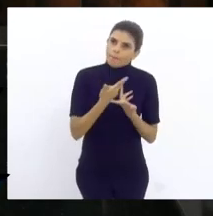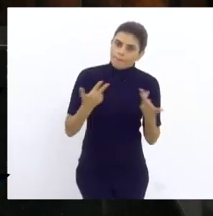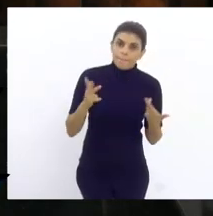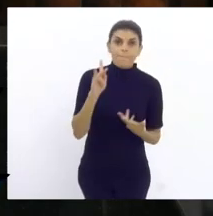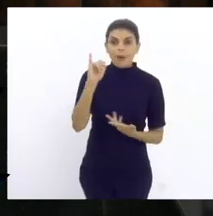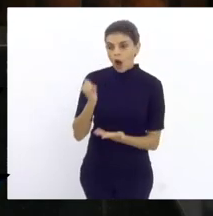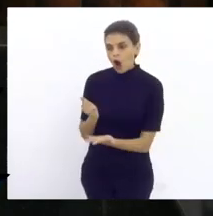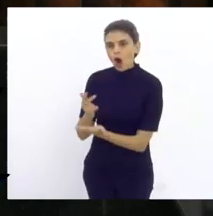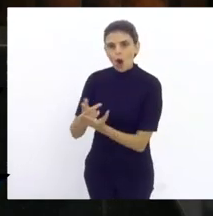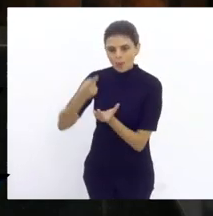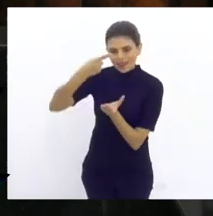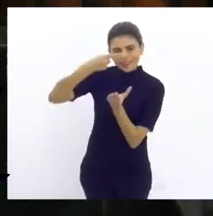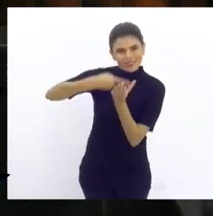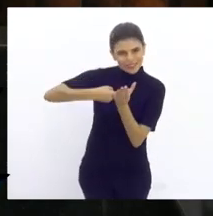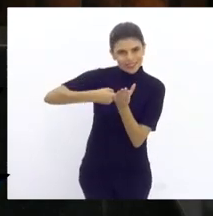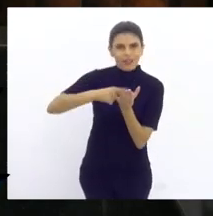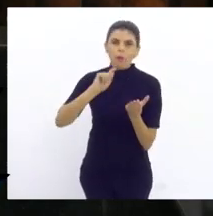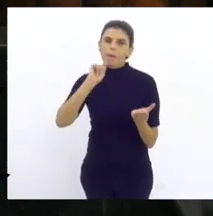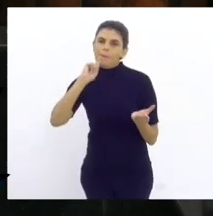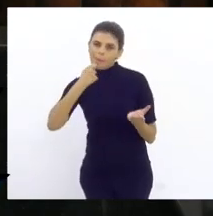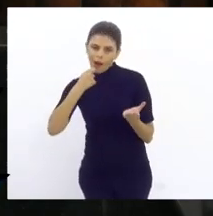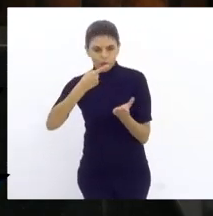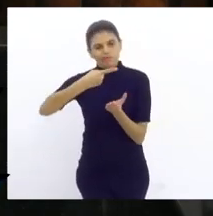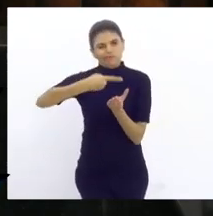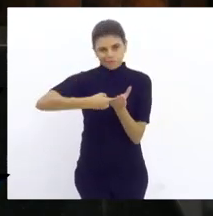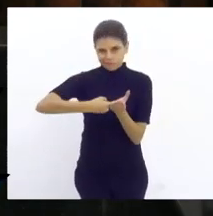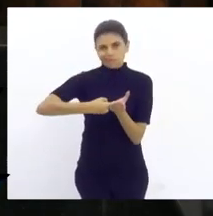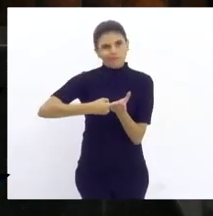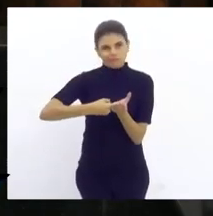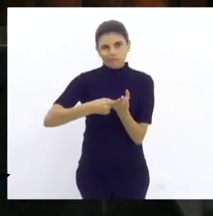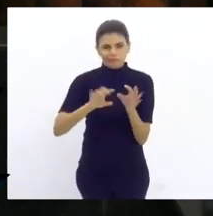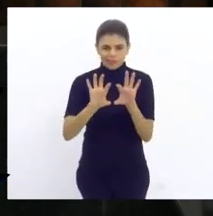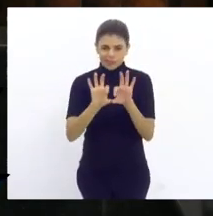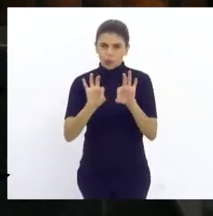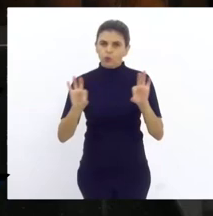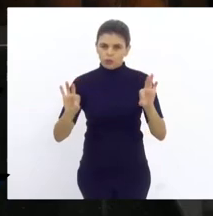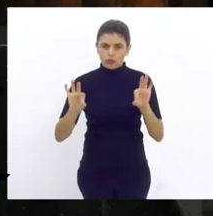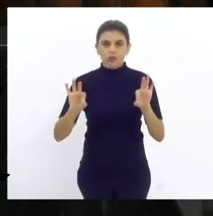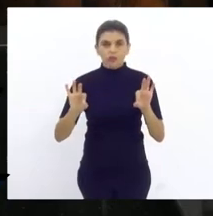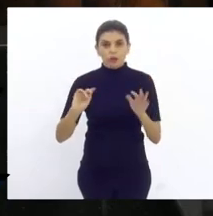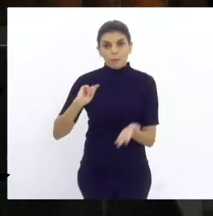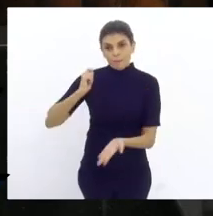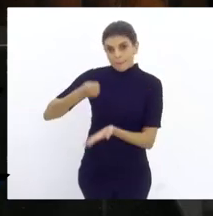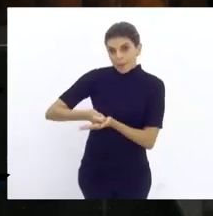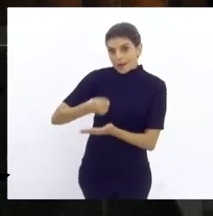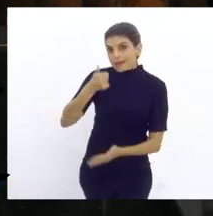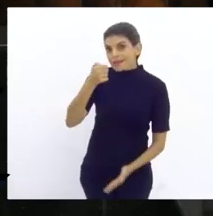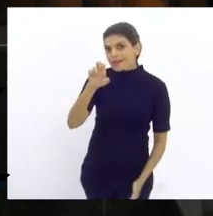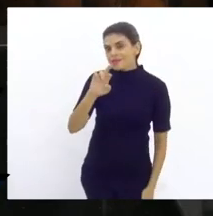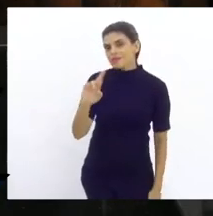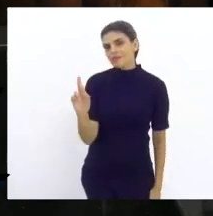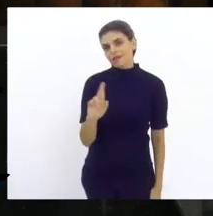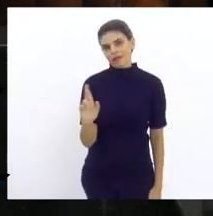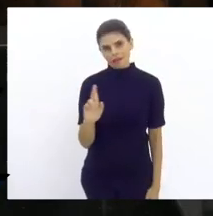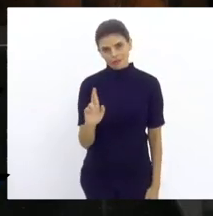pai vai comprar um cachorro quente, que é um pão e uma salsicha, e vai pagar 15 reais.